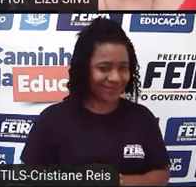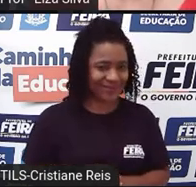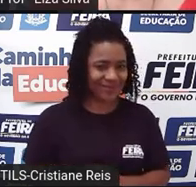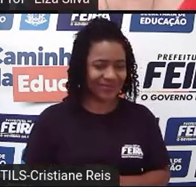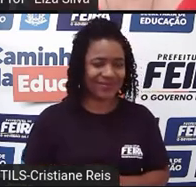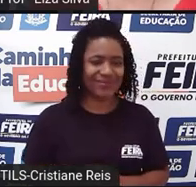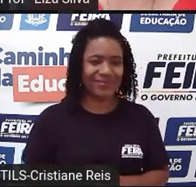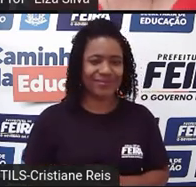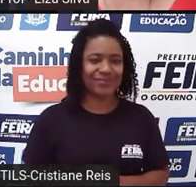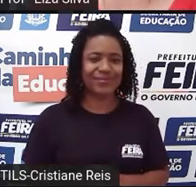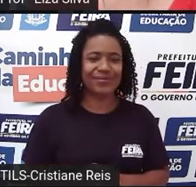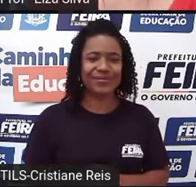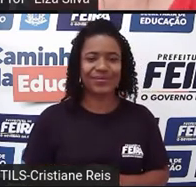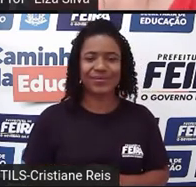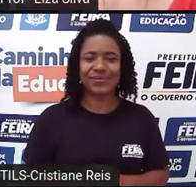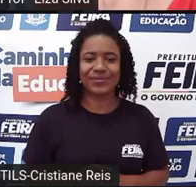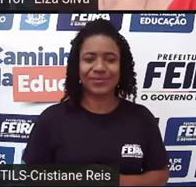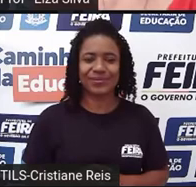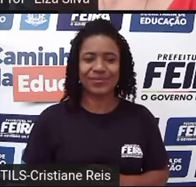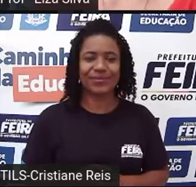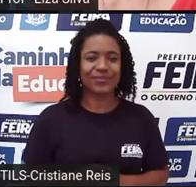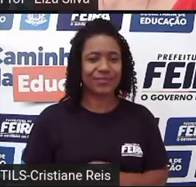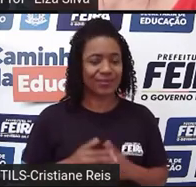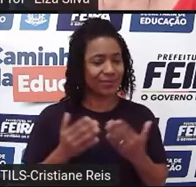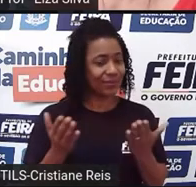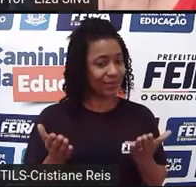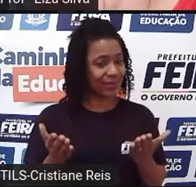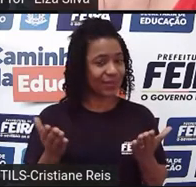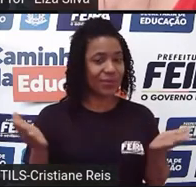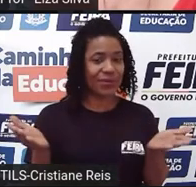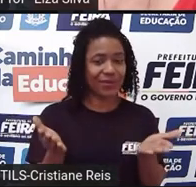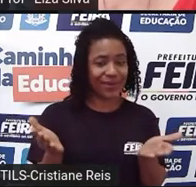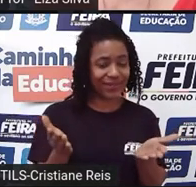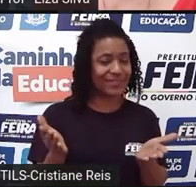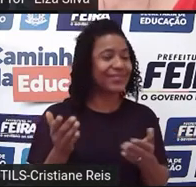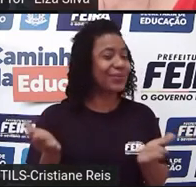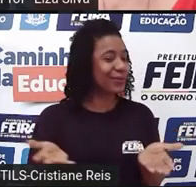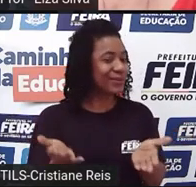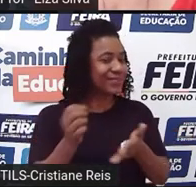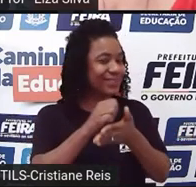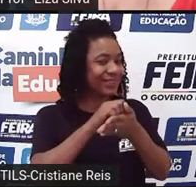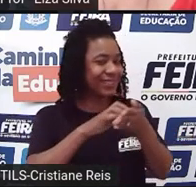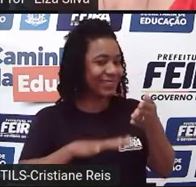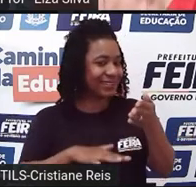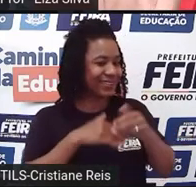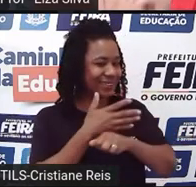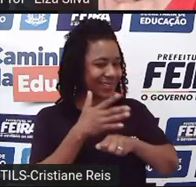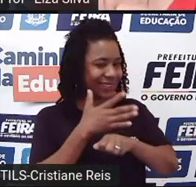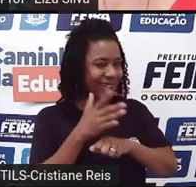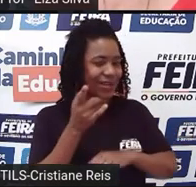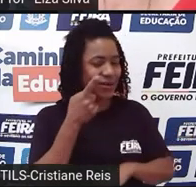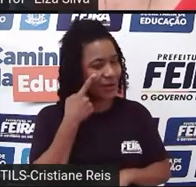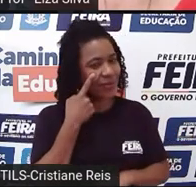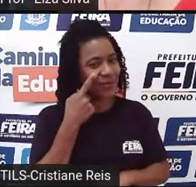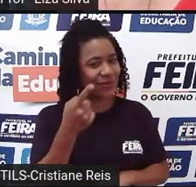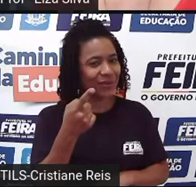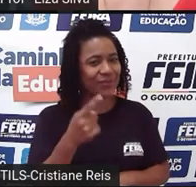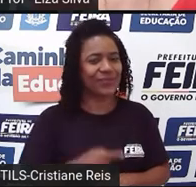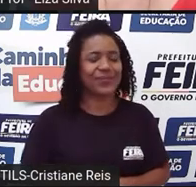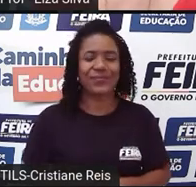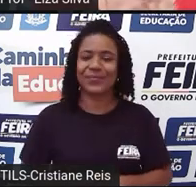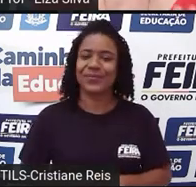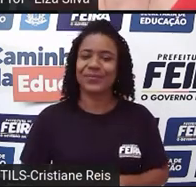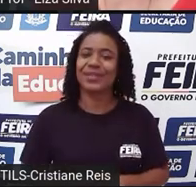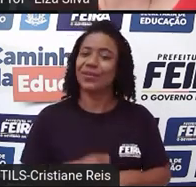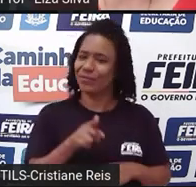futuro Ok, students? E o nosso desafio Let's practice Vamos praticar You can do it